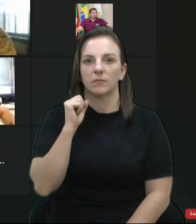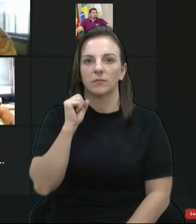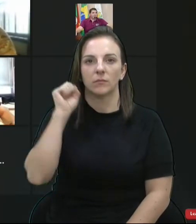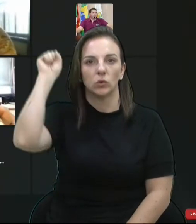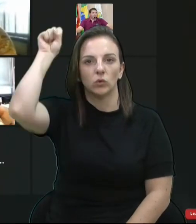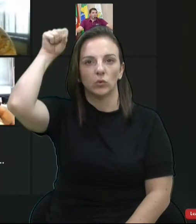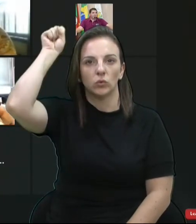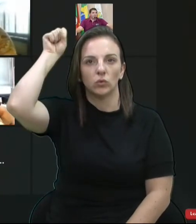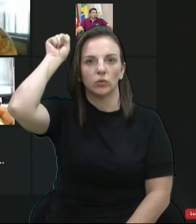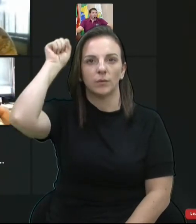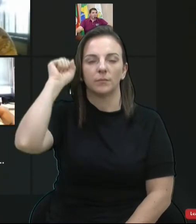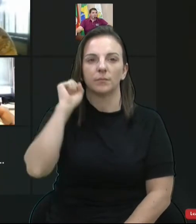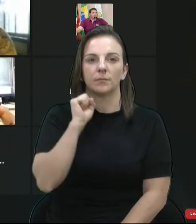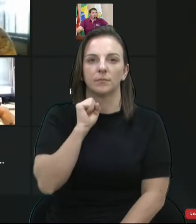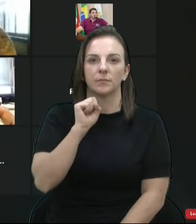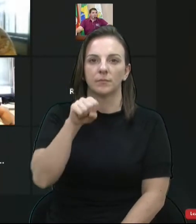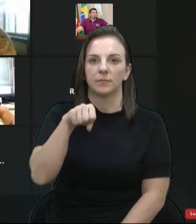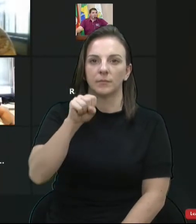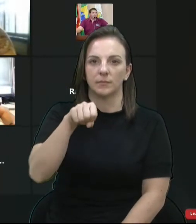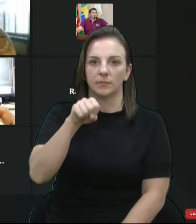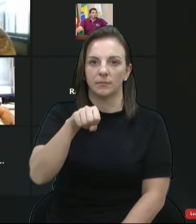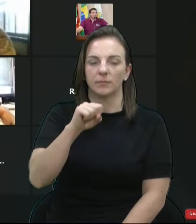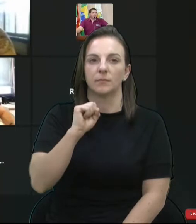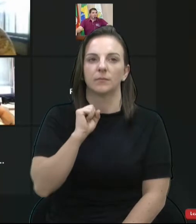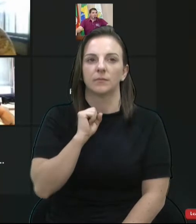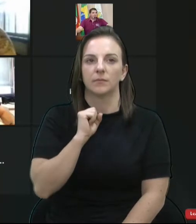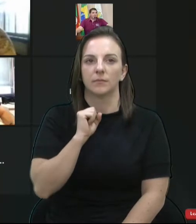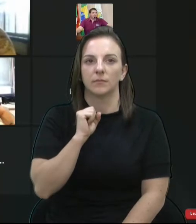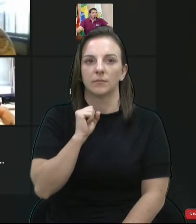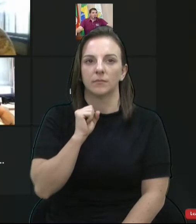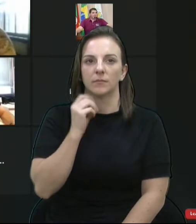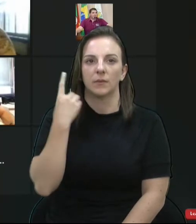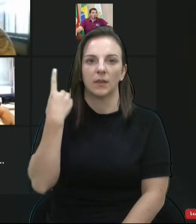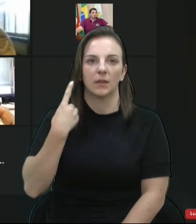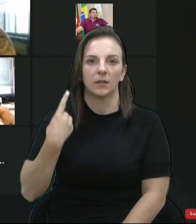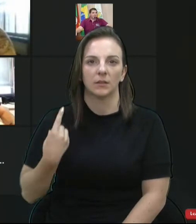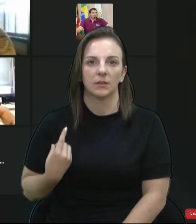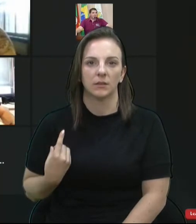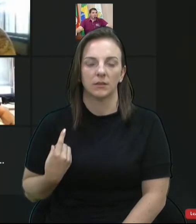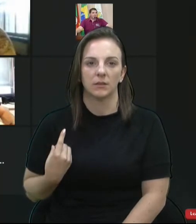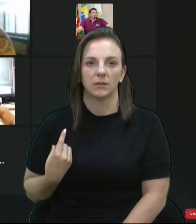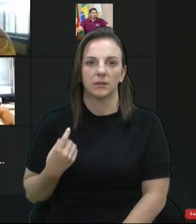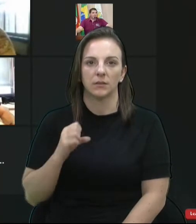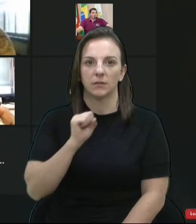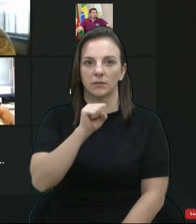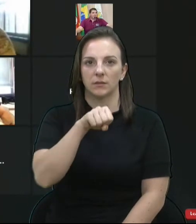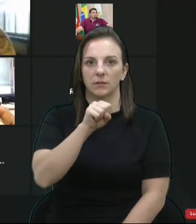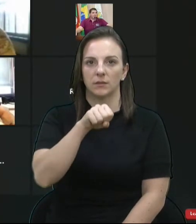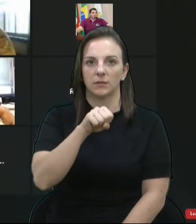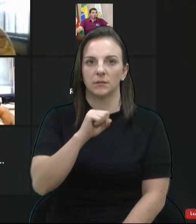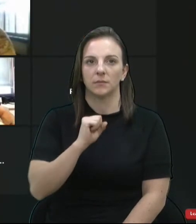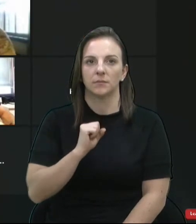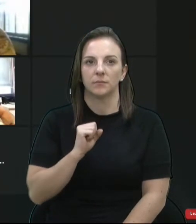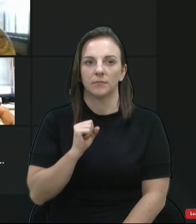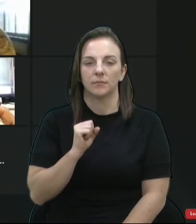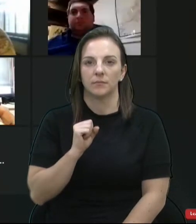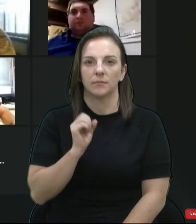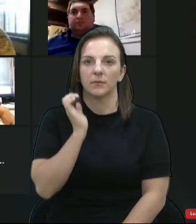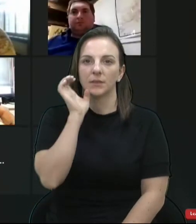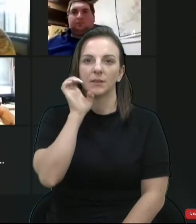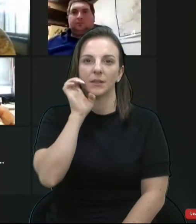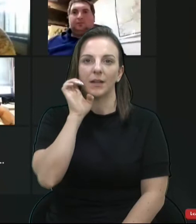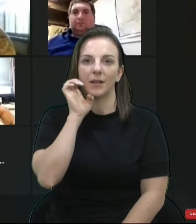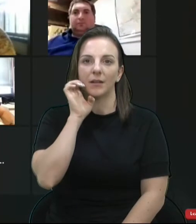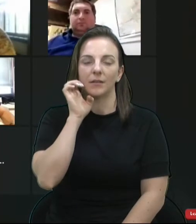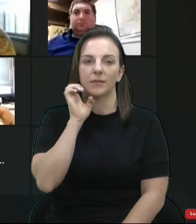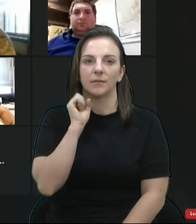Xuxa. Voto sim, senhor presidente. Voto sim, vereadora Denise. Sim, senhor presidente. Voto vereadora Estela.